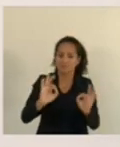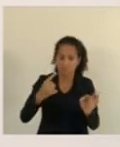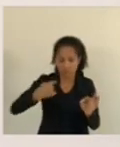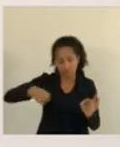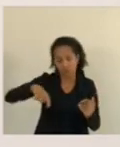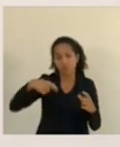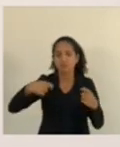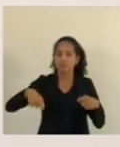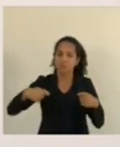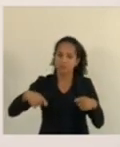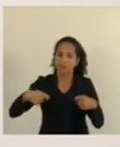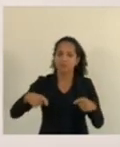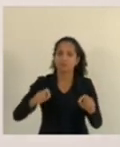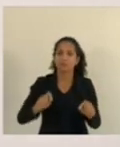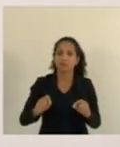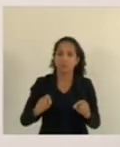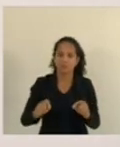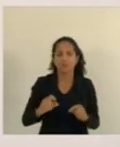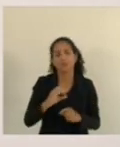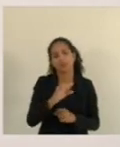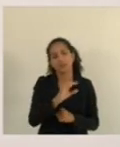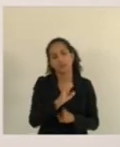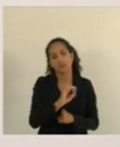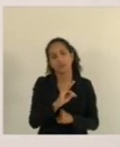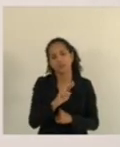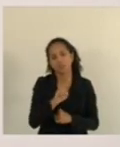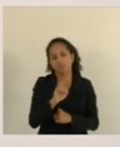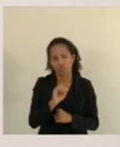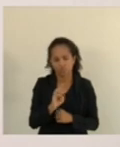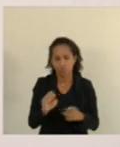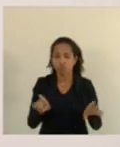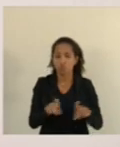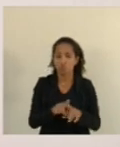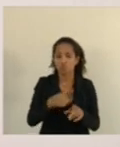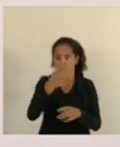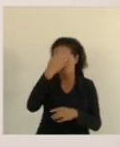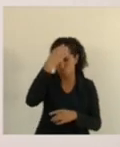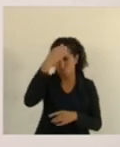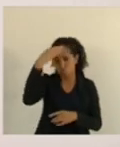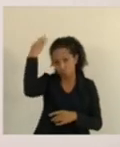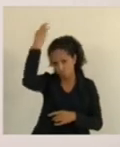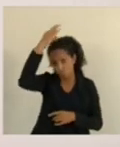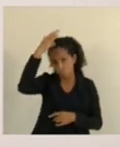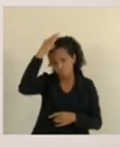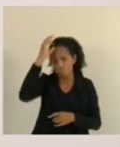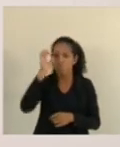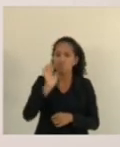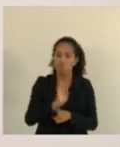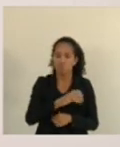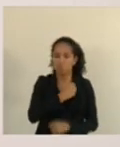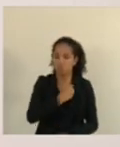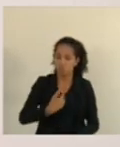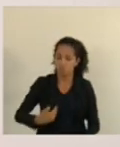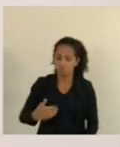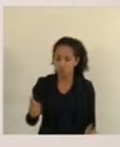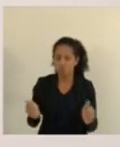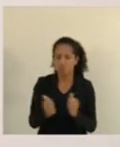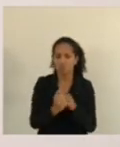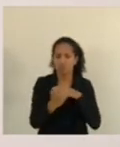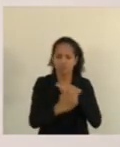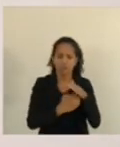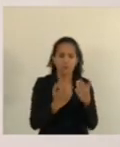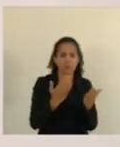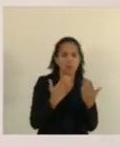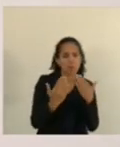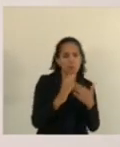precisamos que a CETURB e o governo do Estado junto a essas empresas resolvam efetivamente isso.